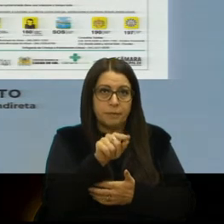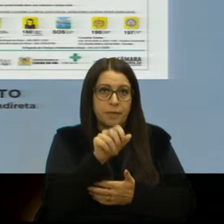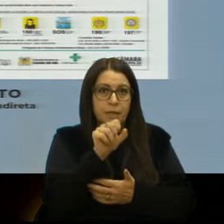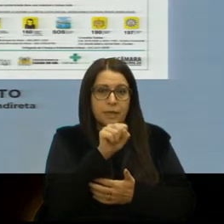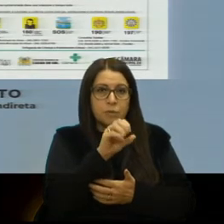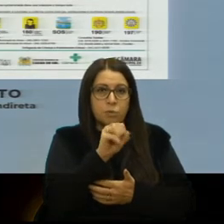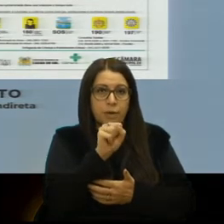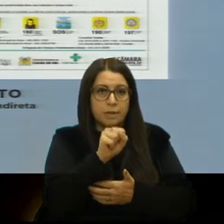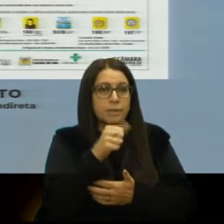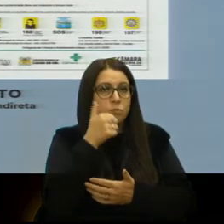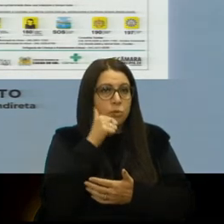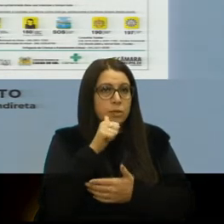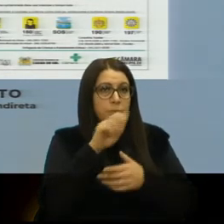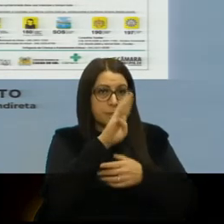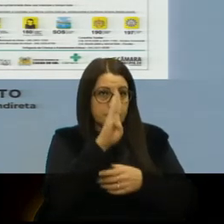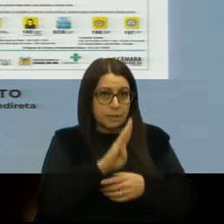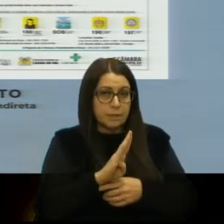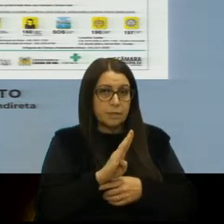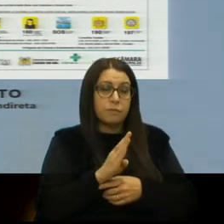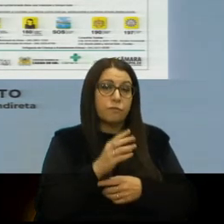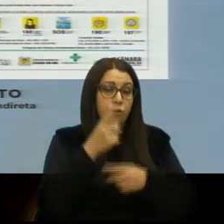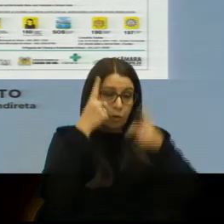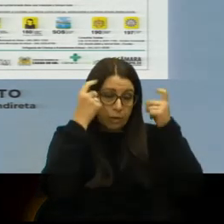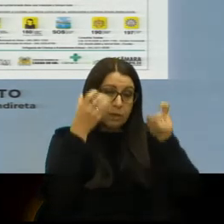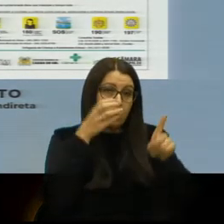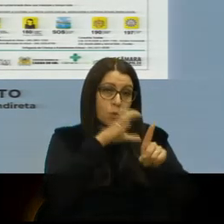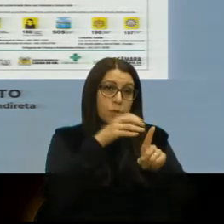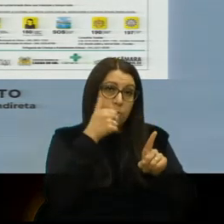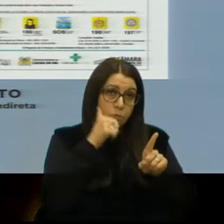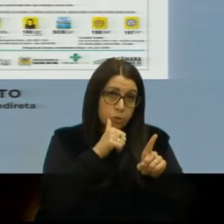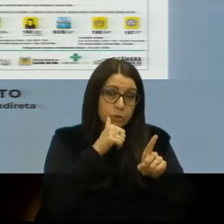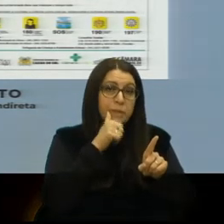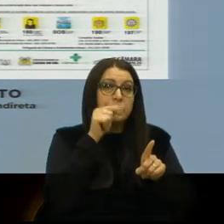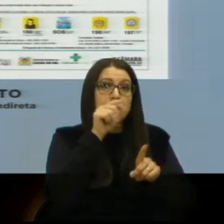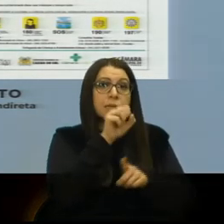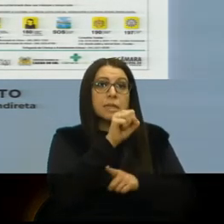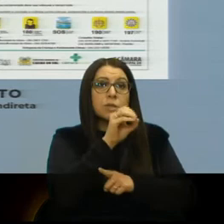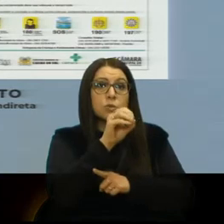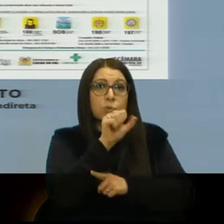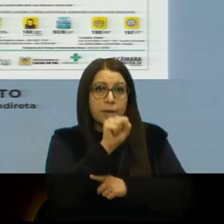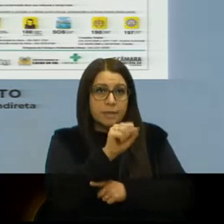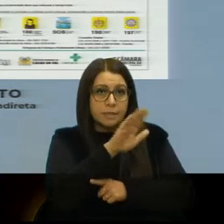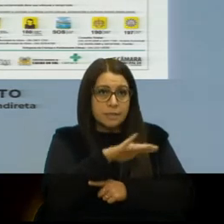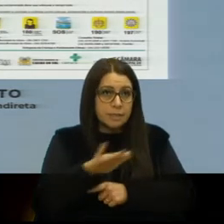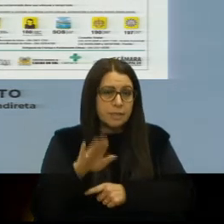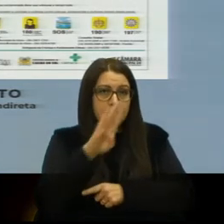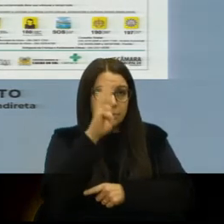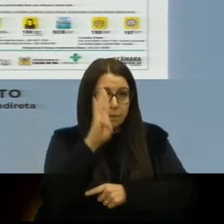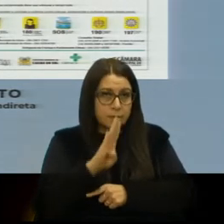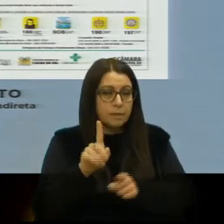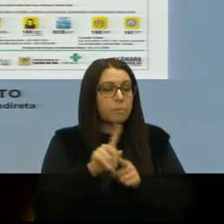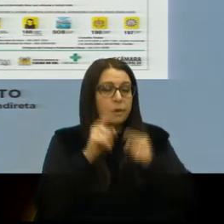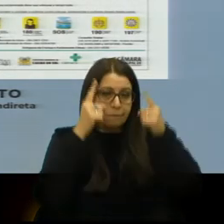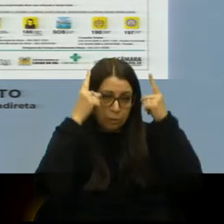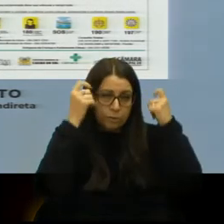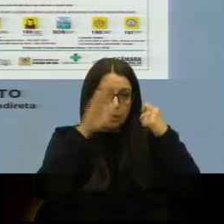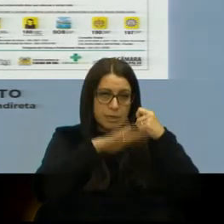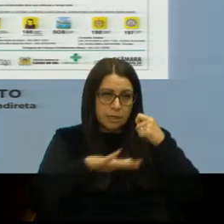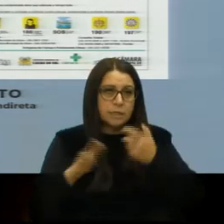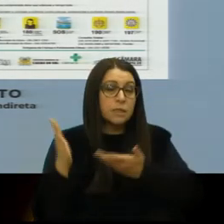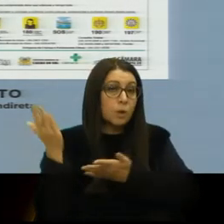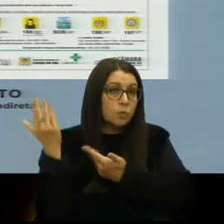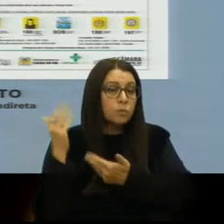Brasileira, que trata da questão da violência contra a mulher. O SOS Criança Brasil, que também é da violência contra a criança e